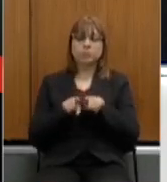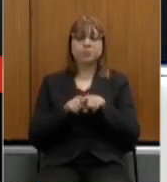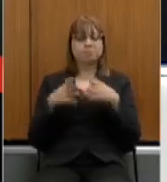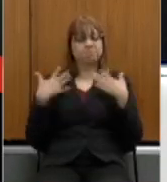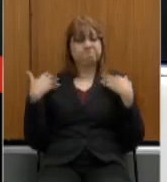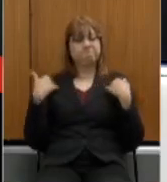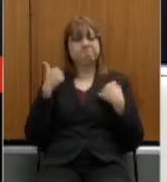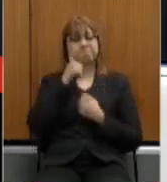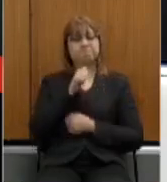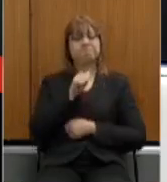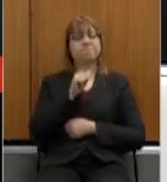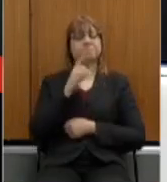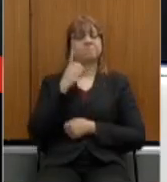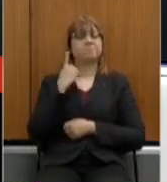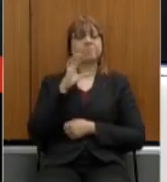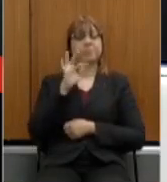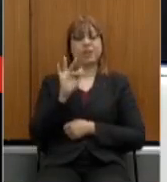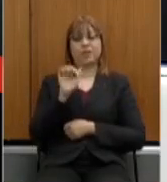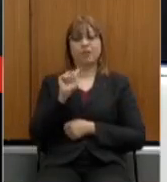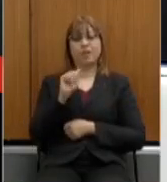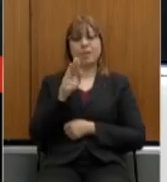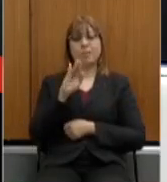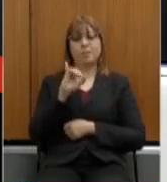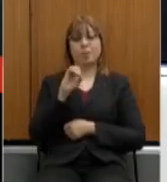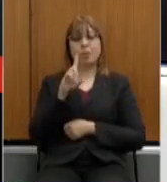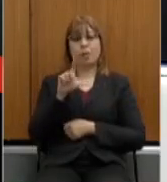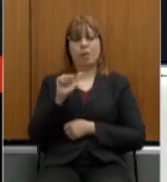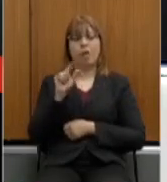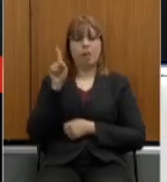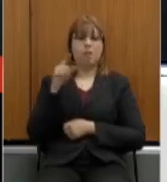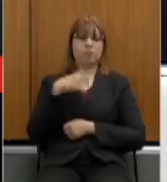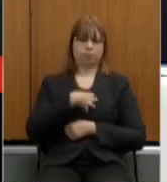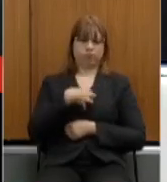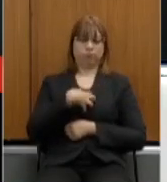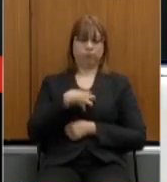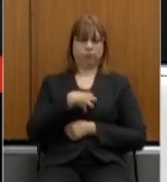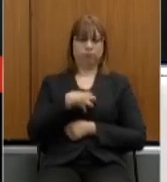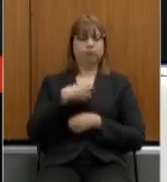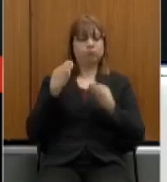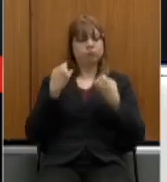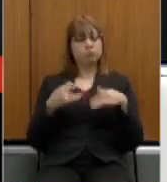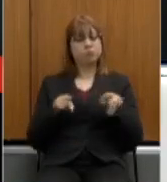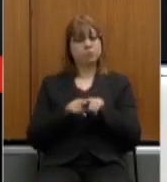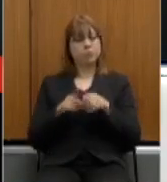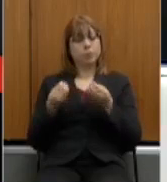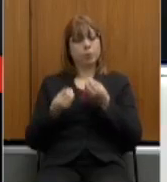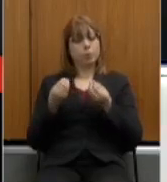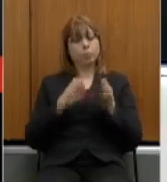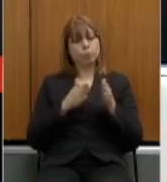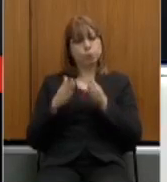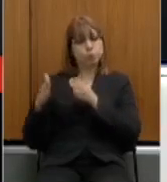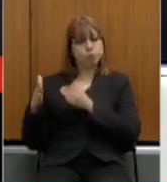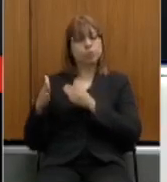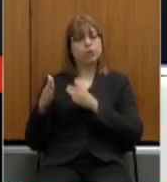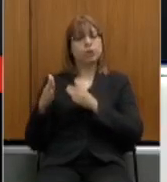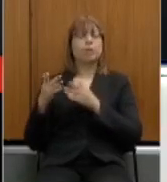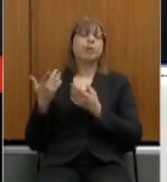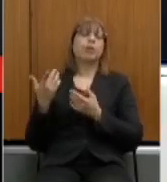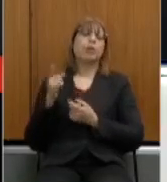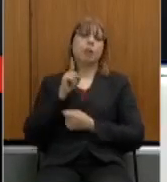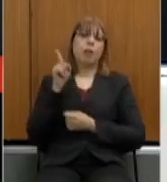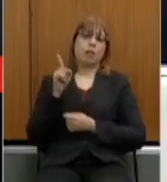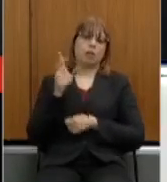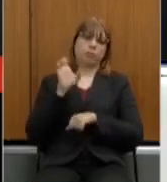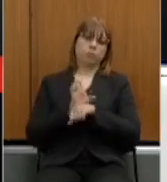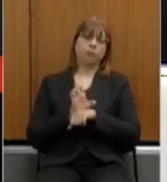alegria a deputada Fabiola da Bahia que nos trouxe aqui a forma com que a reforma foi conduzida naquele estado